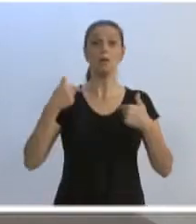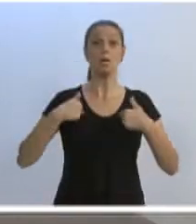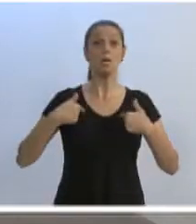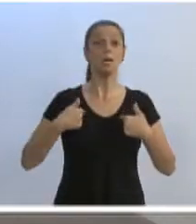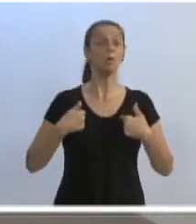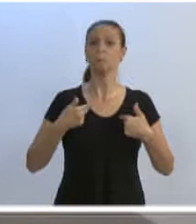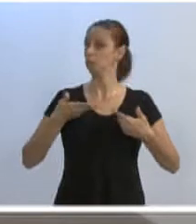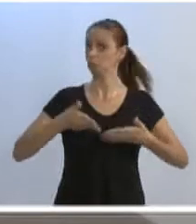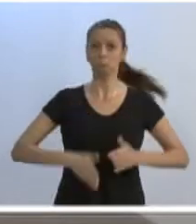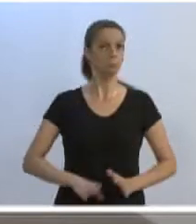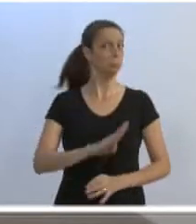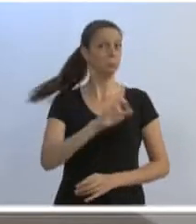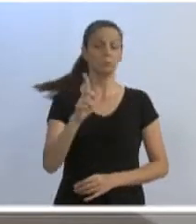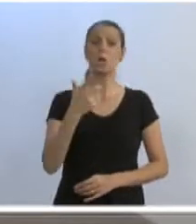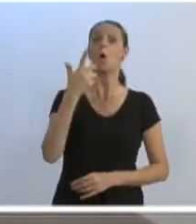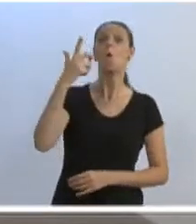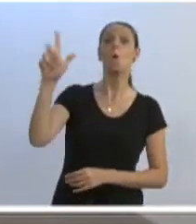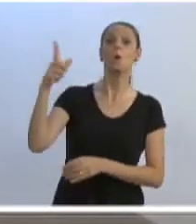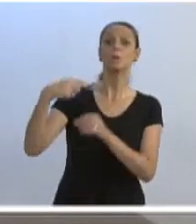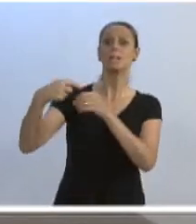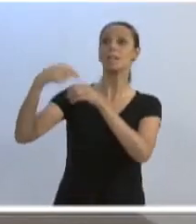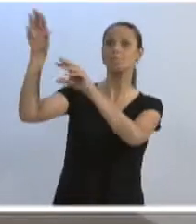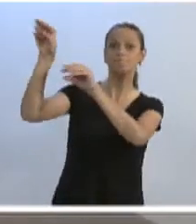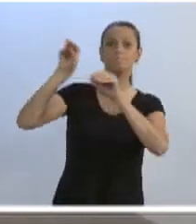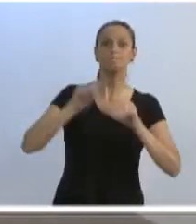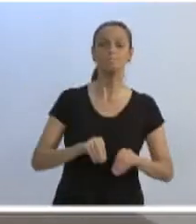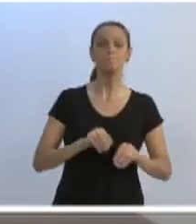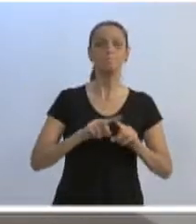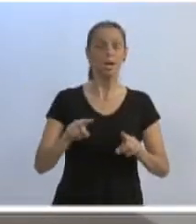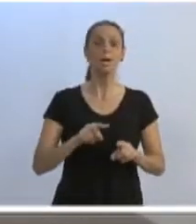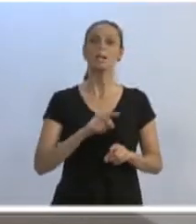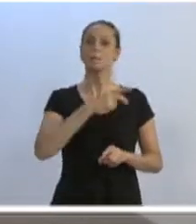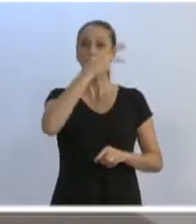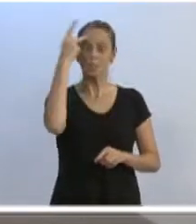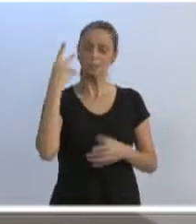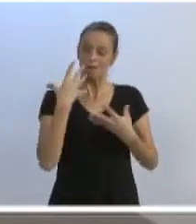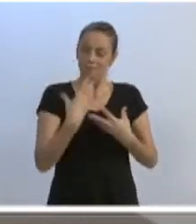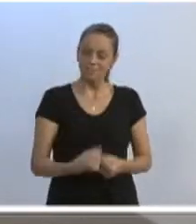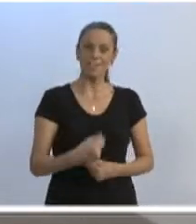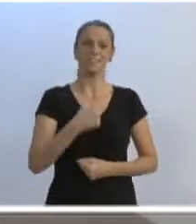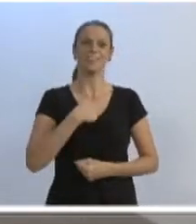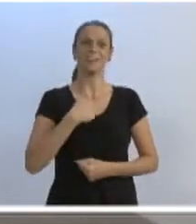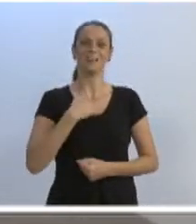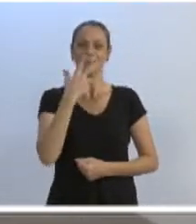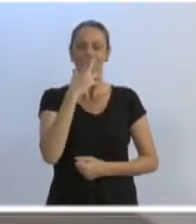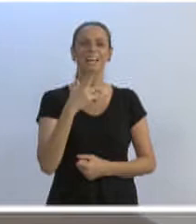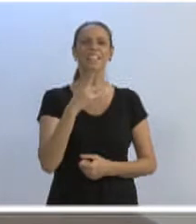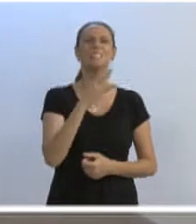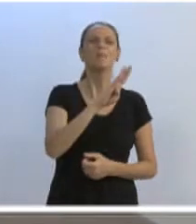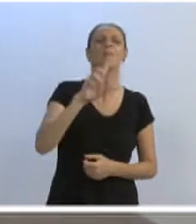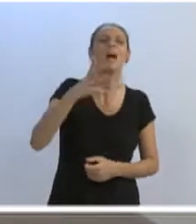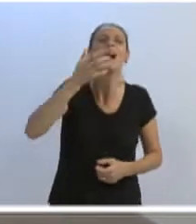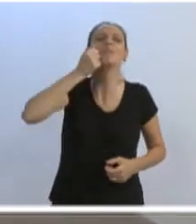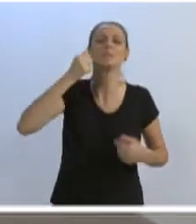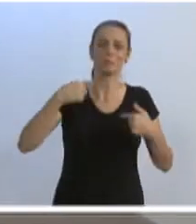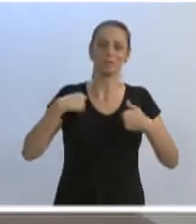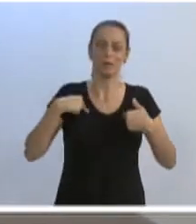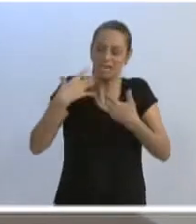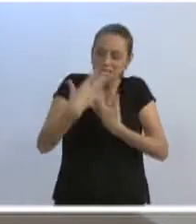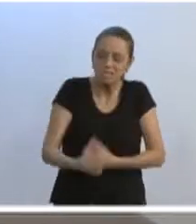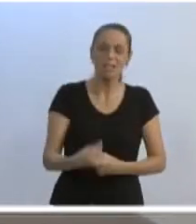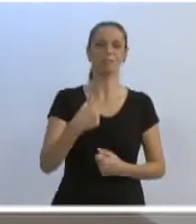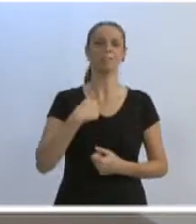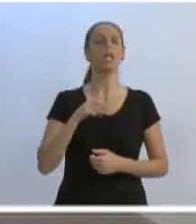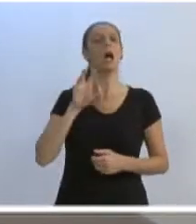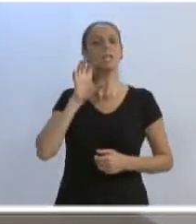fora, eu não nasci em Blumenau, como muitos aqui, mas fui acolhido, adotei e fui adotado por essa cidade. E essa situação que nós